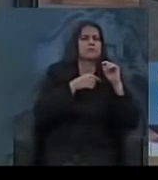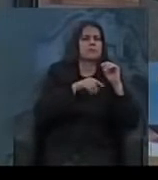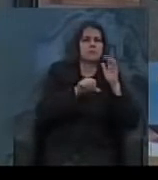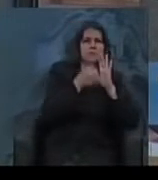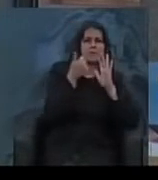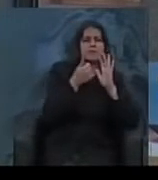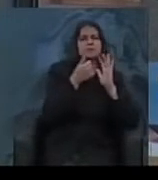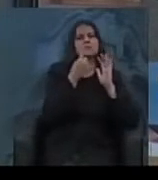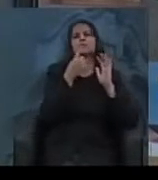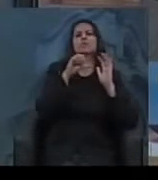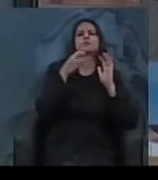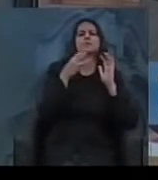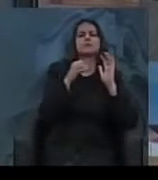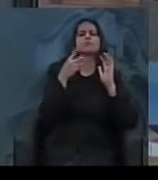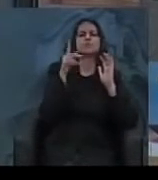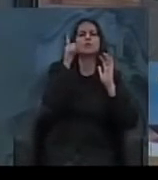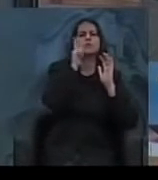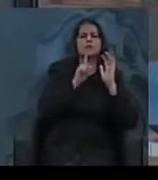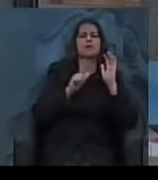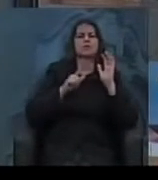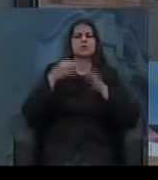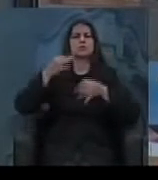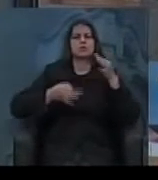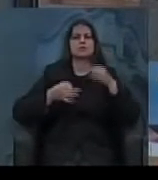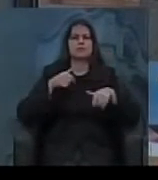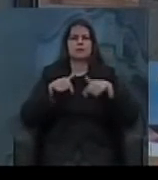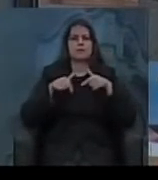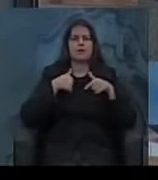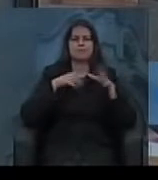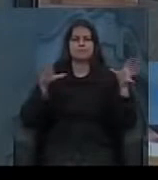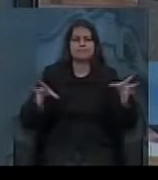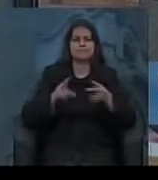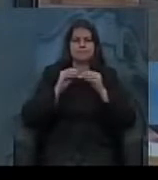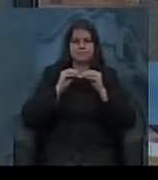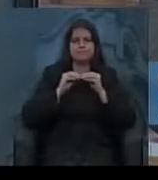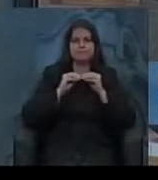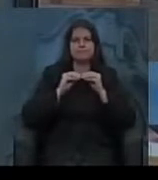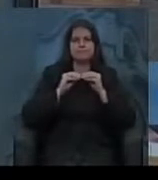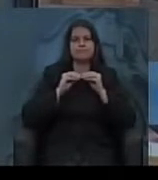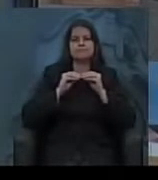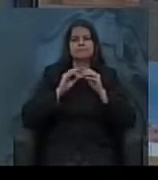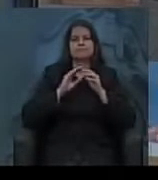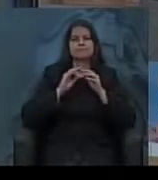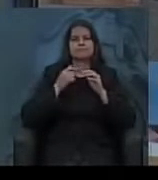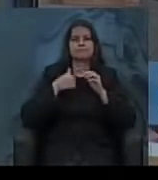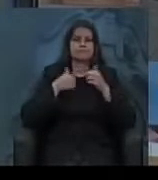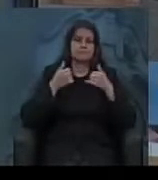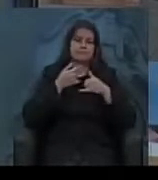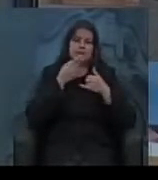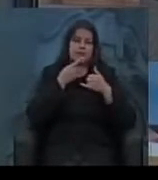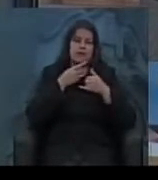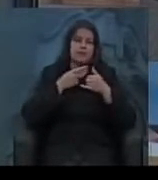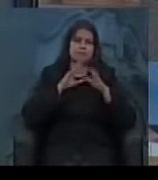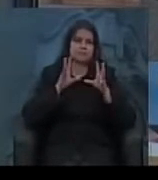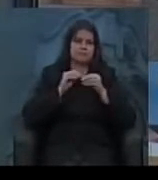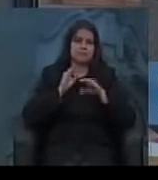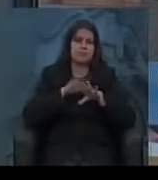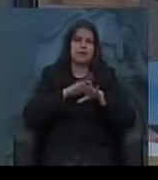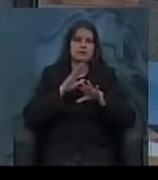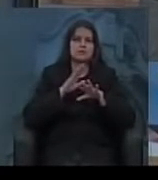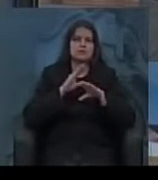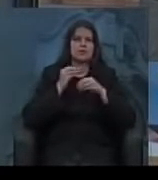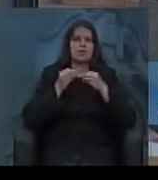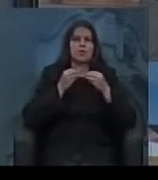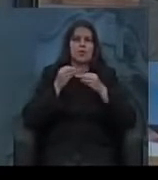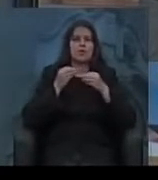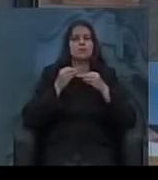a justiça do trabalho, então eu vou meio que condensar o que eu falaria do governo provisório e do constitucional num só, ou